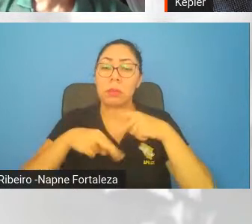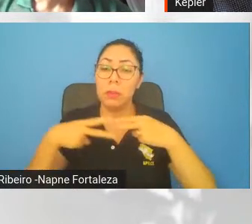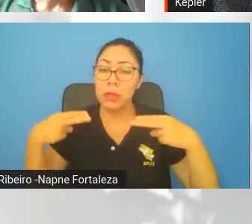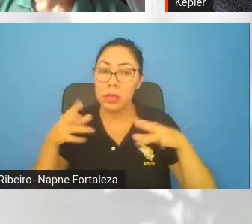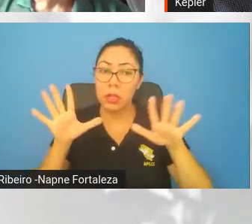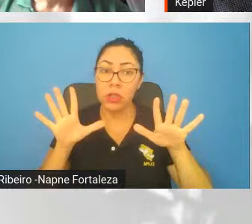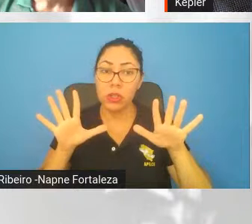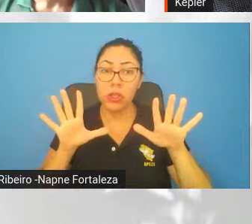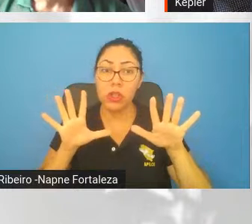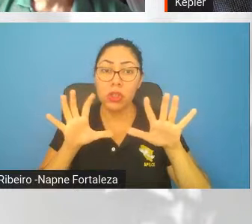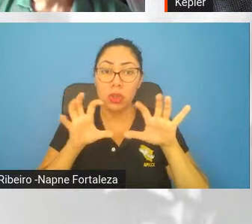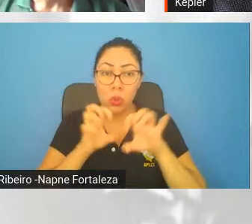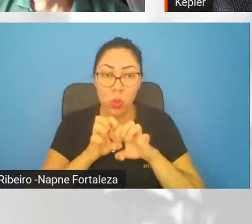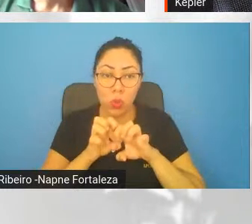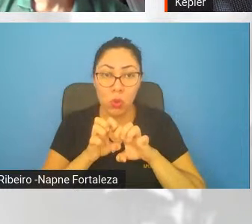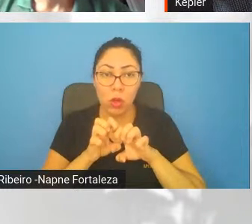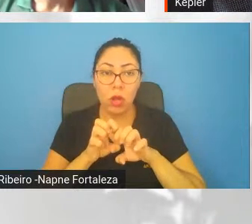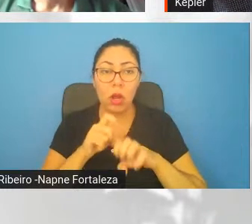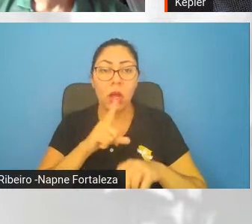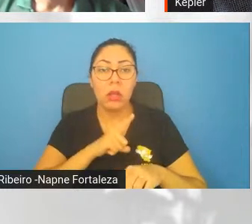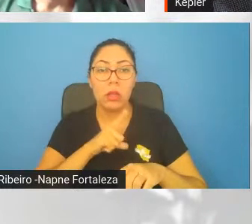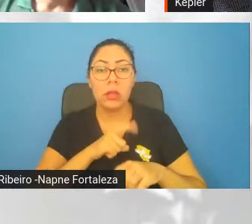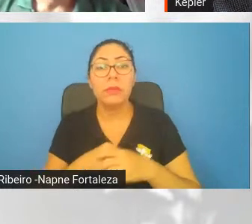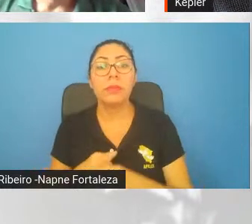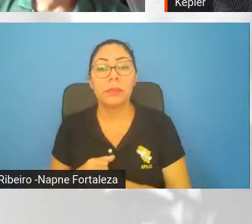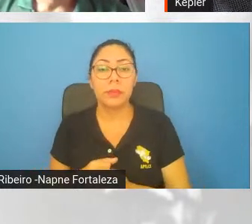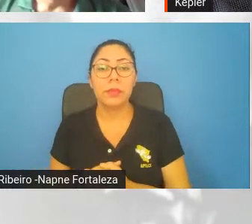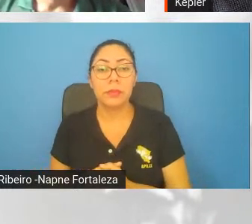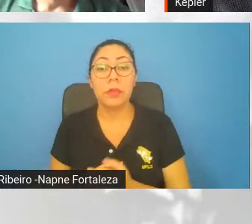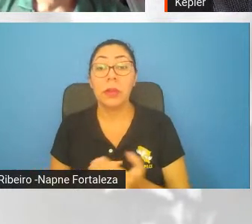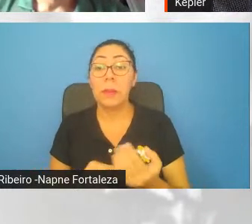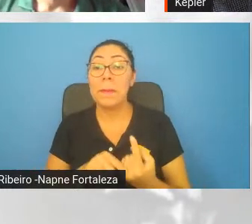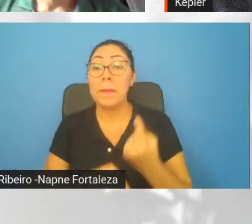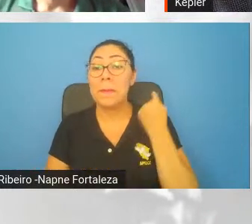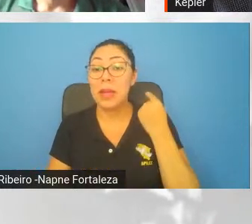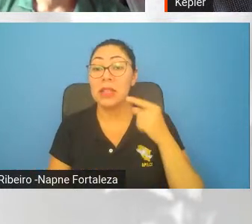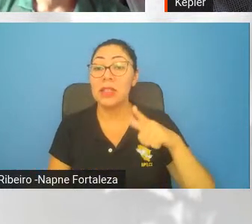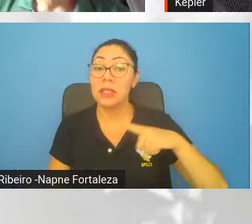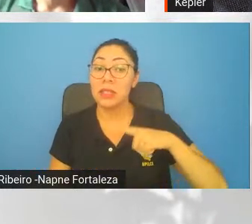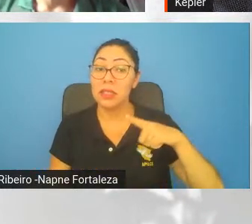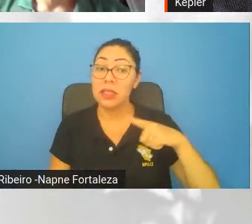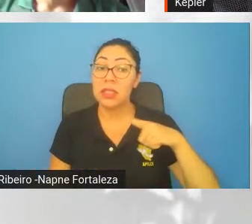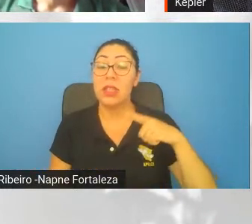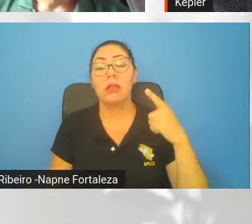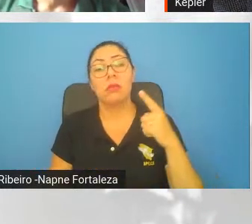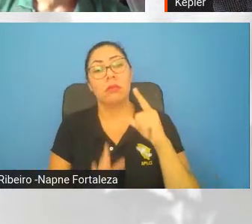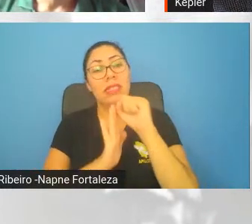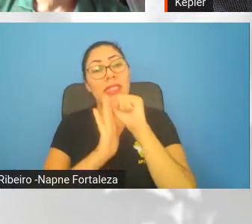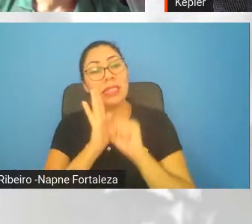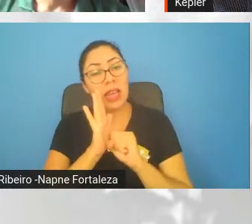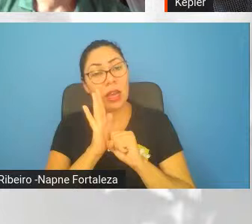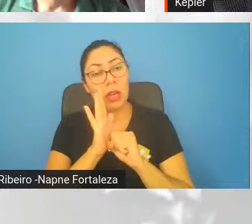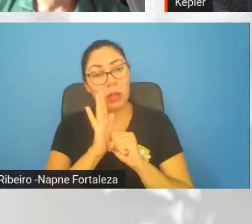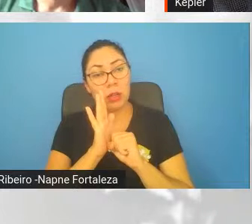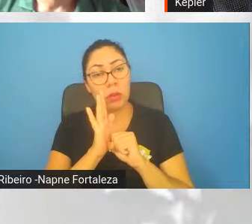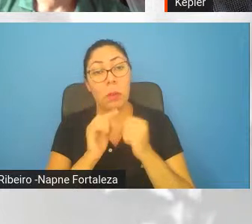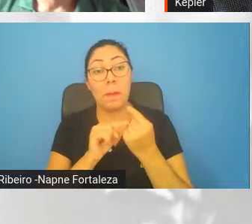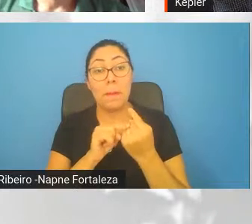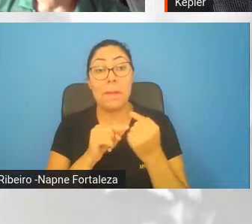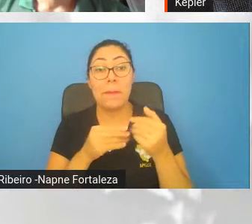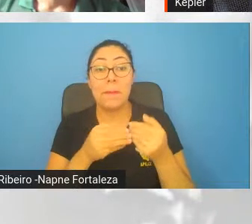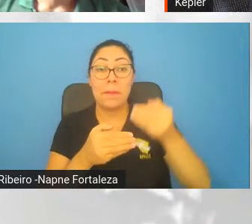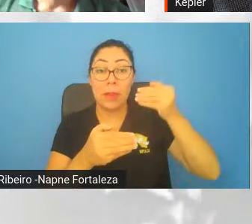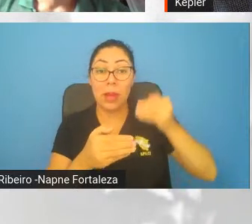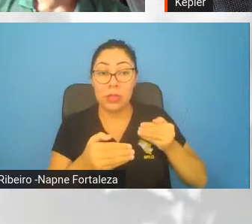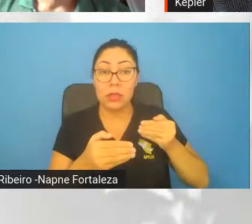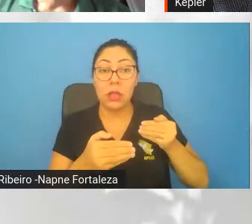matéria escura que foi proposta no século passado em 33, até hoje a gente não sabe exatamente qual é a natureza da